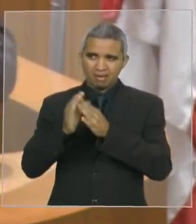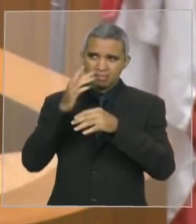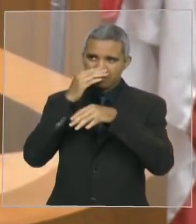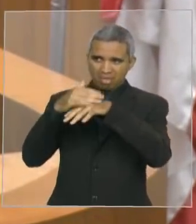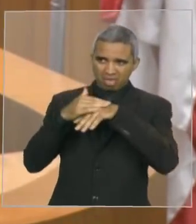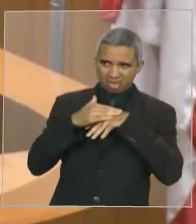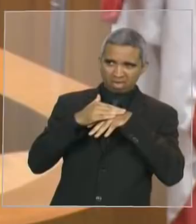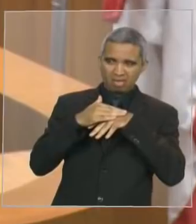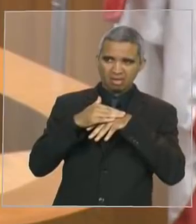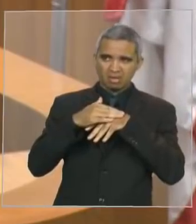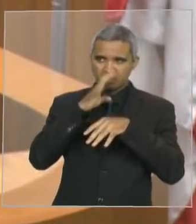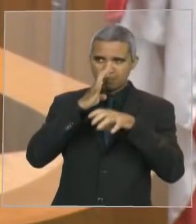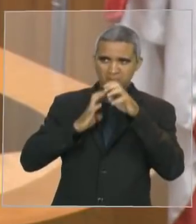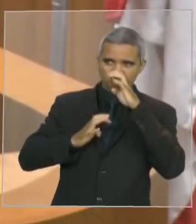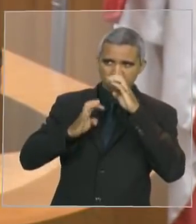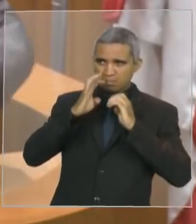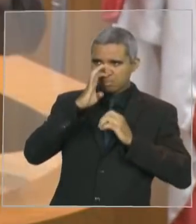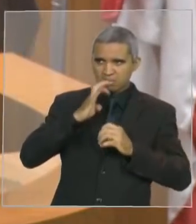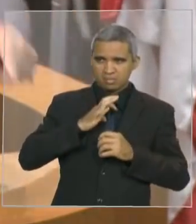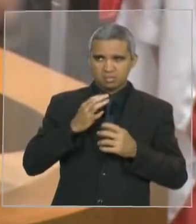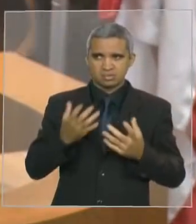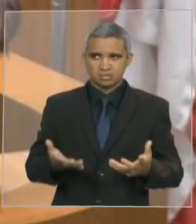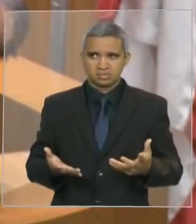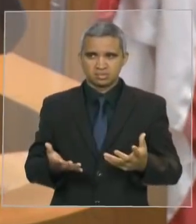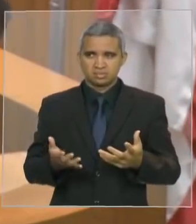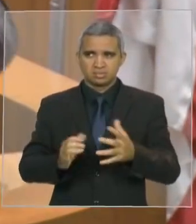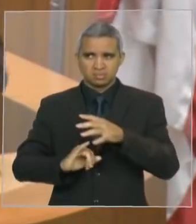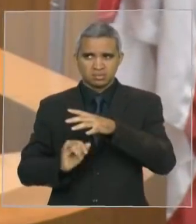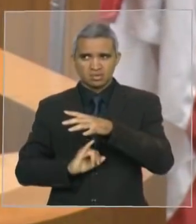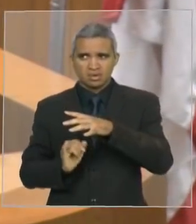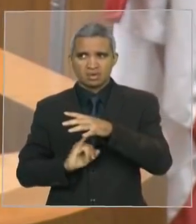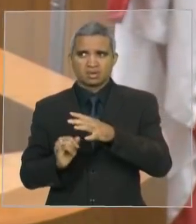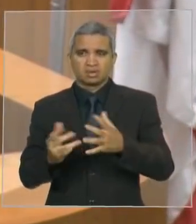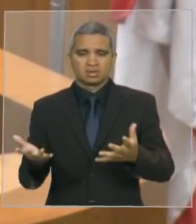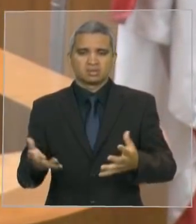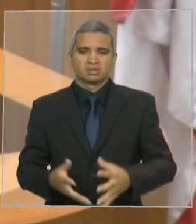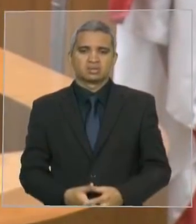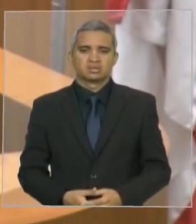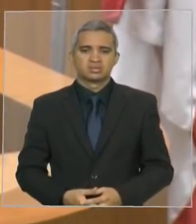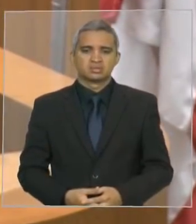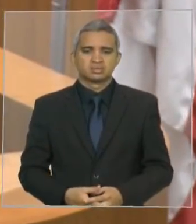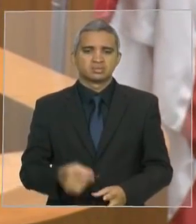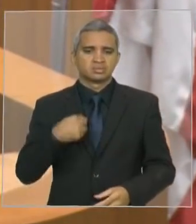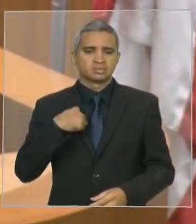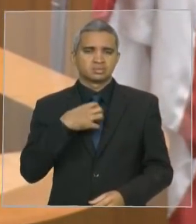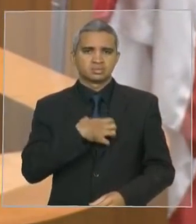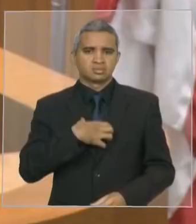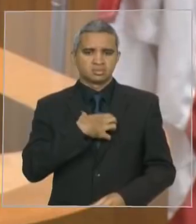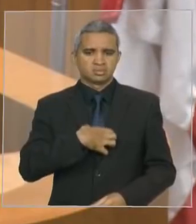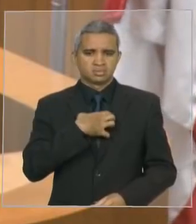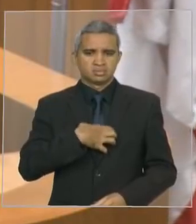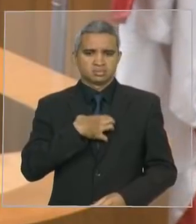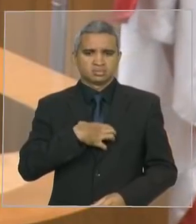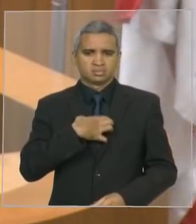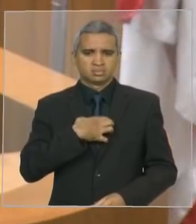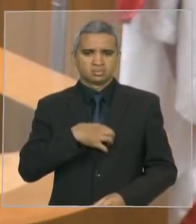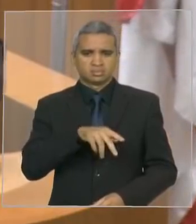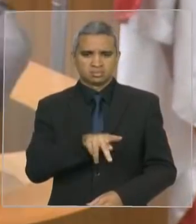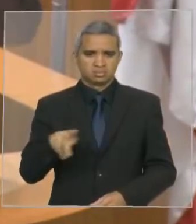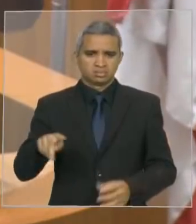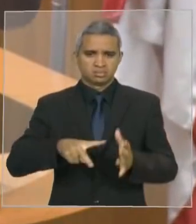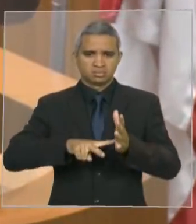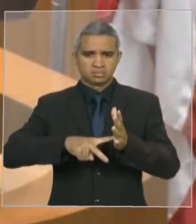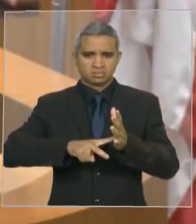fazendo política barata, política baixa, pequena e barata, e o que deixa indignado o presidente do Sindicato Rural de